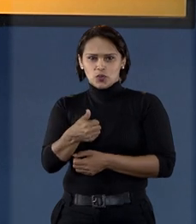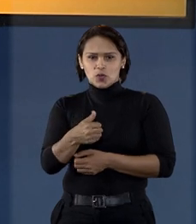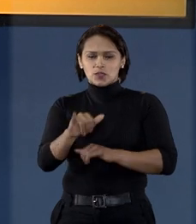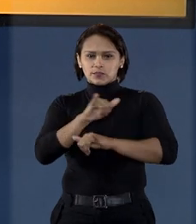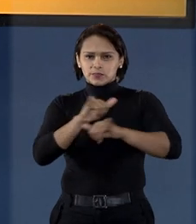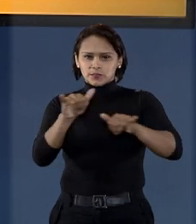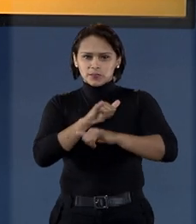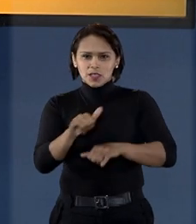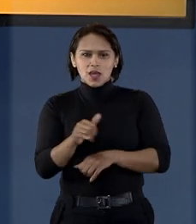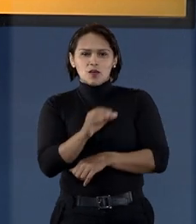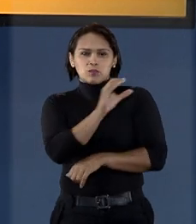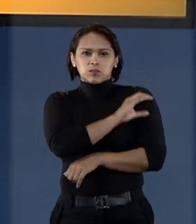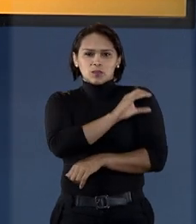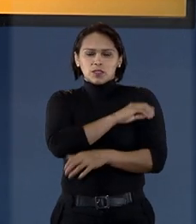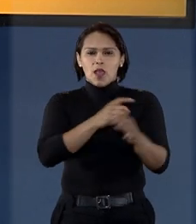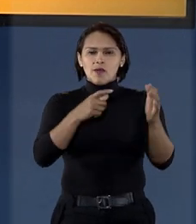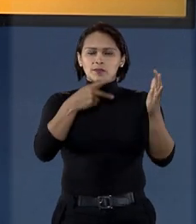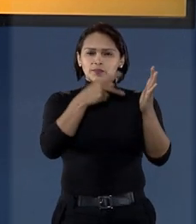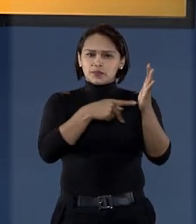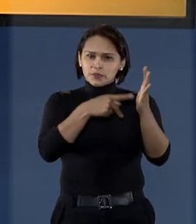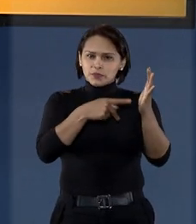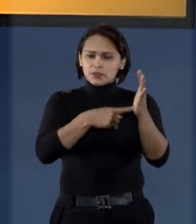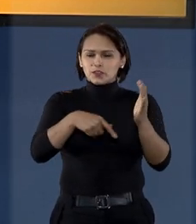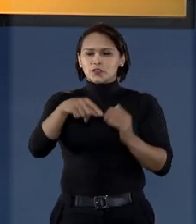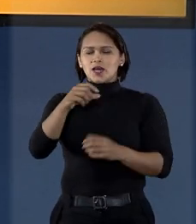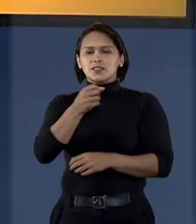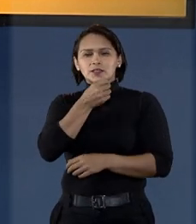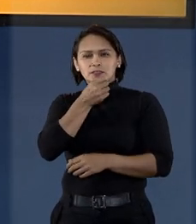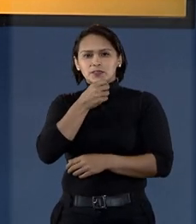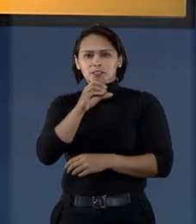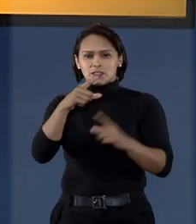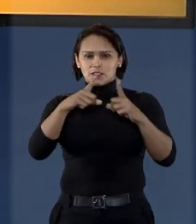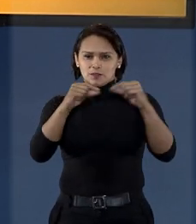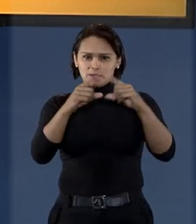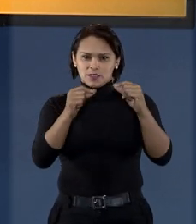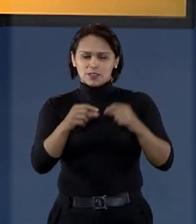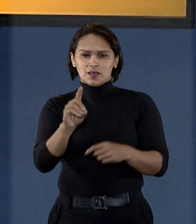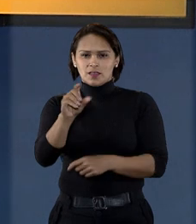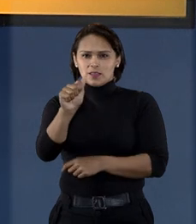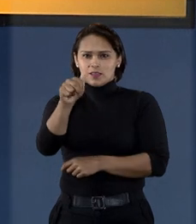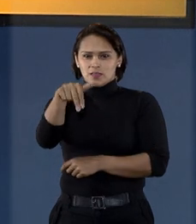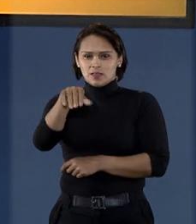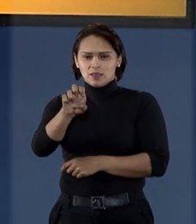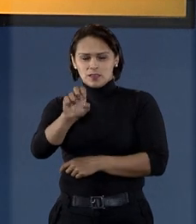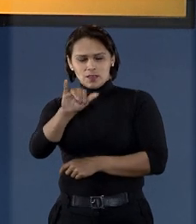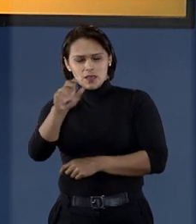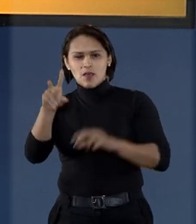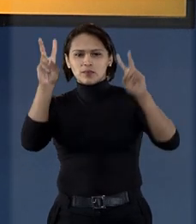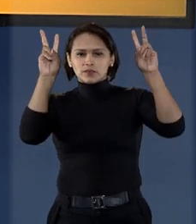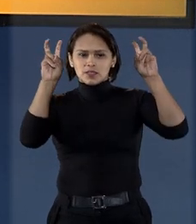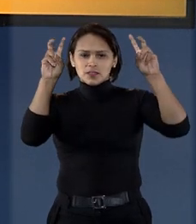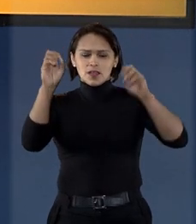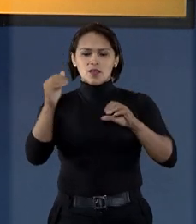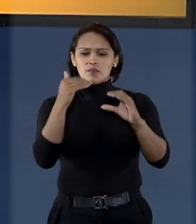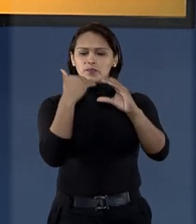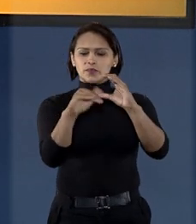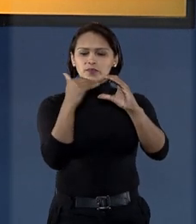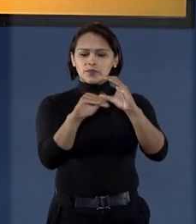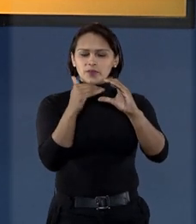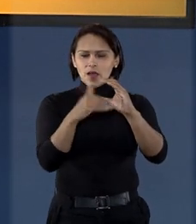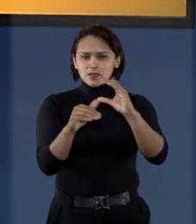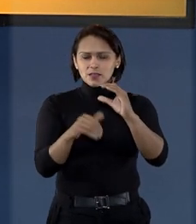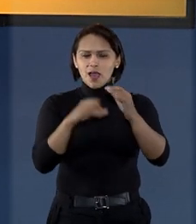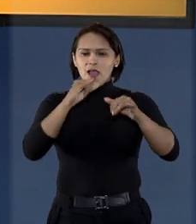Notícias, o coordenador do Sindicato dos Jornalistas do Distrito Federal, Daniel Ito Issaia, destacou que o